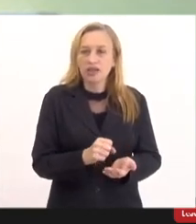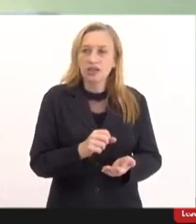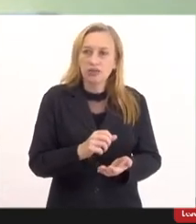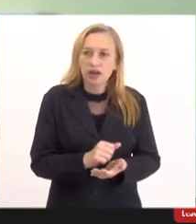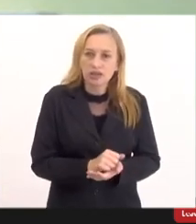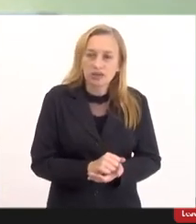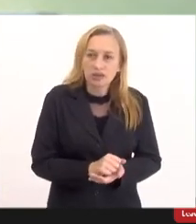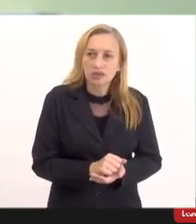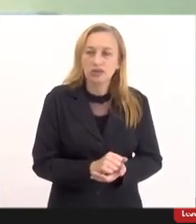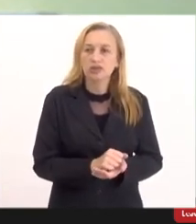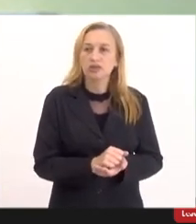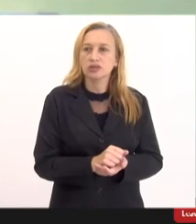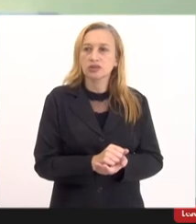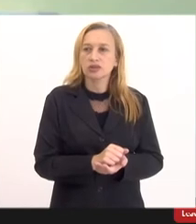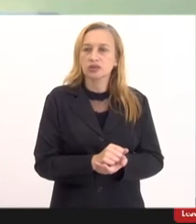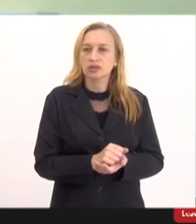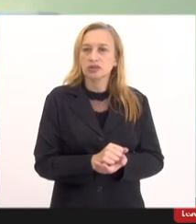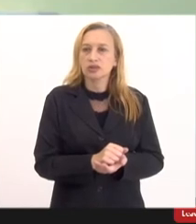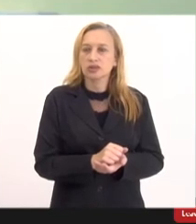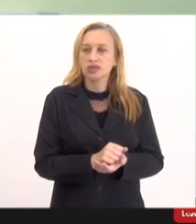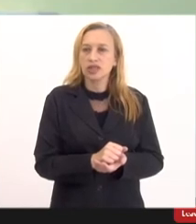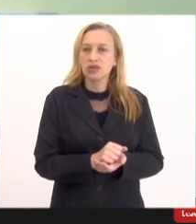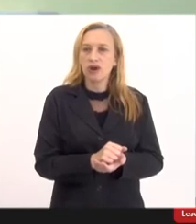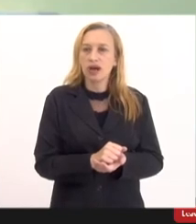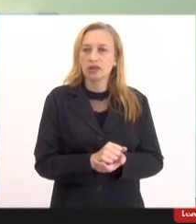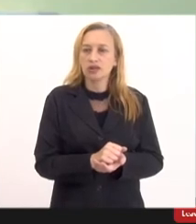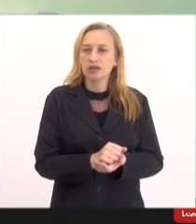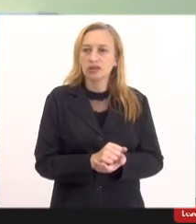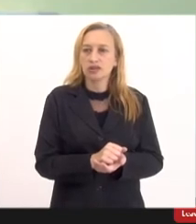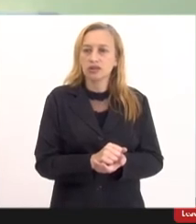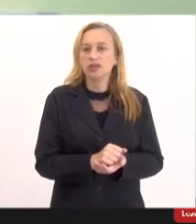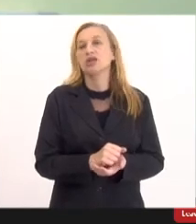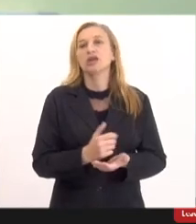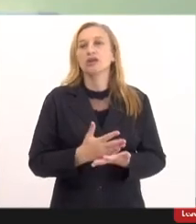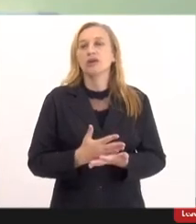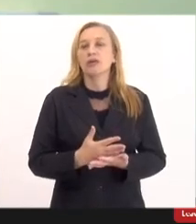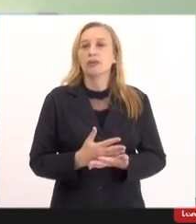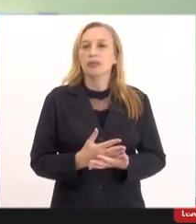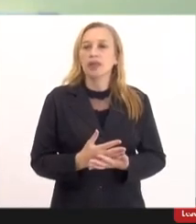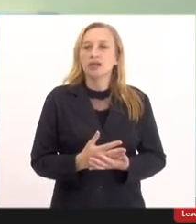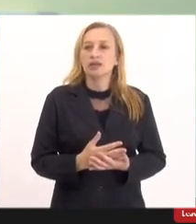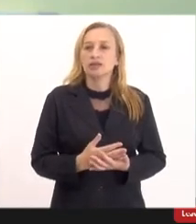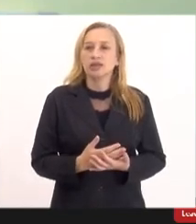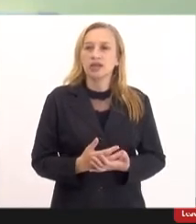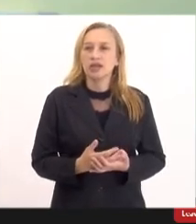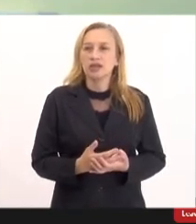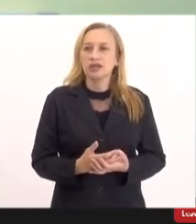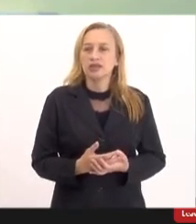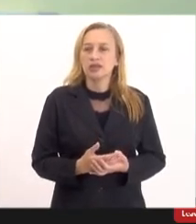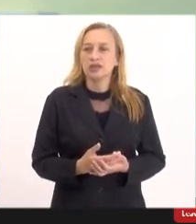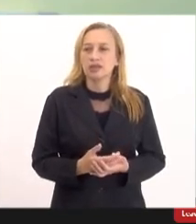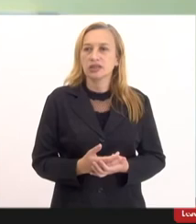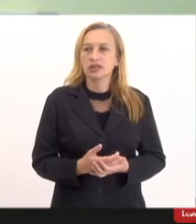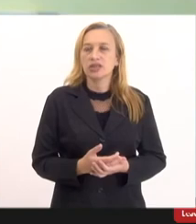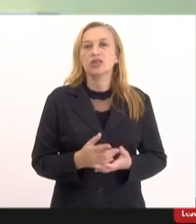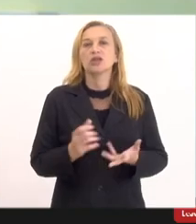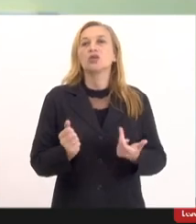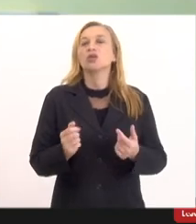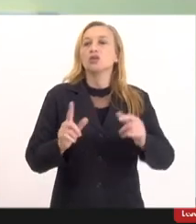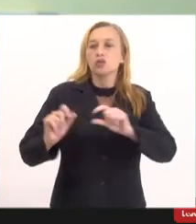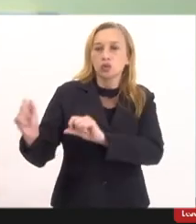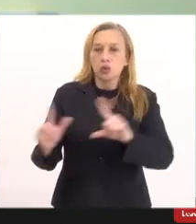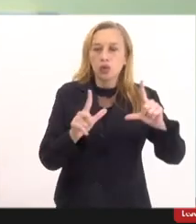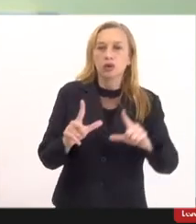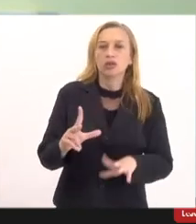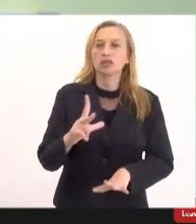2026 então os dados são preliminares e como eu mostrei ali os dados os slides da